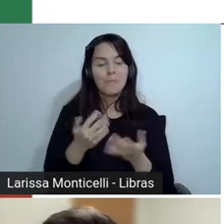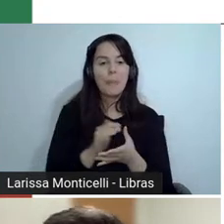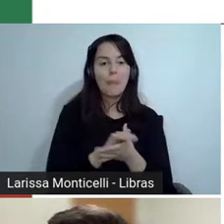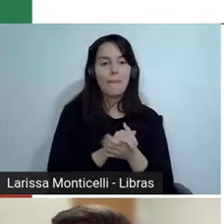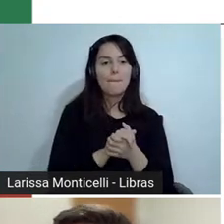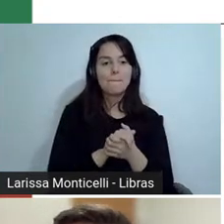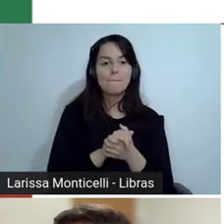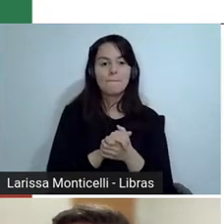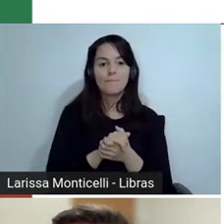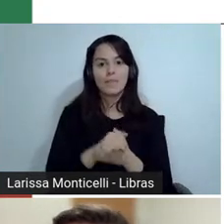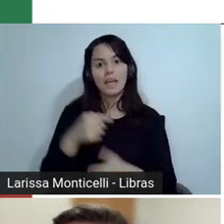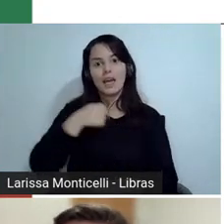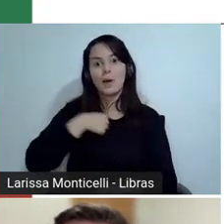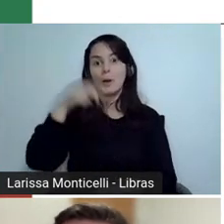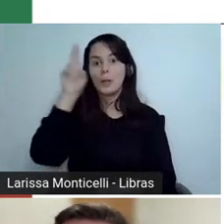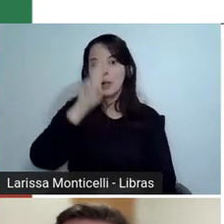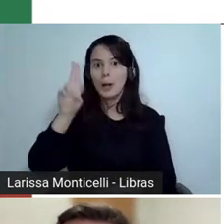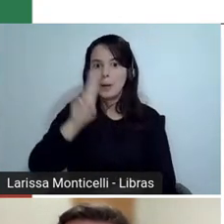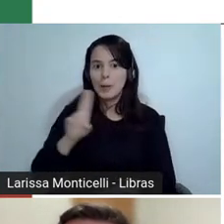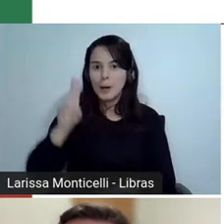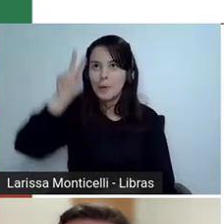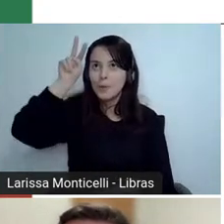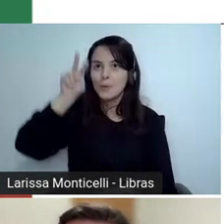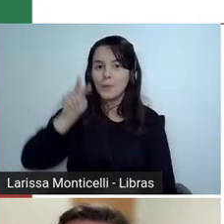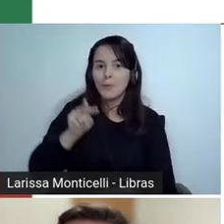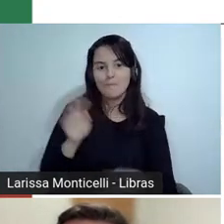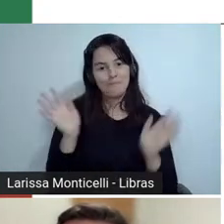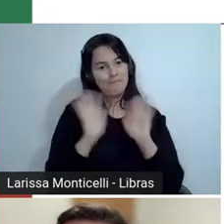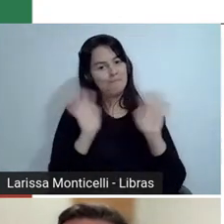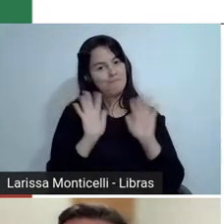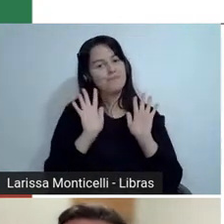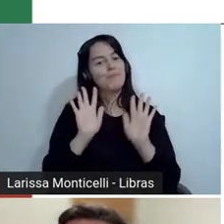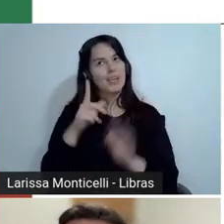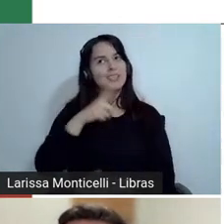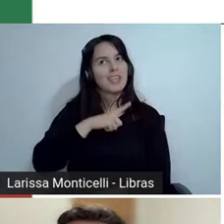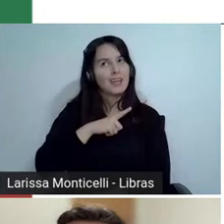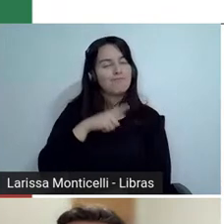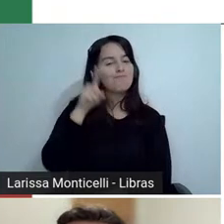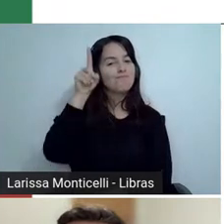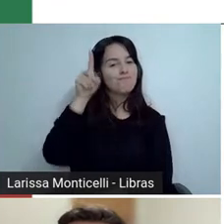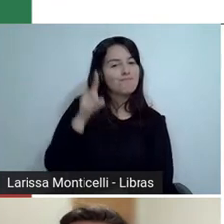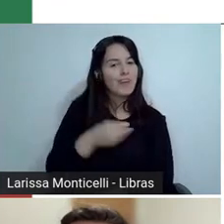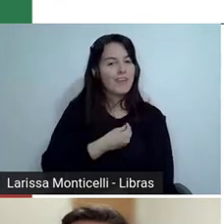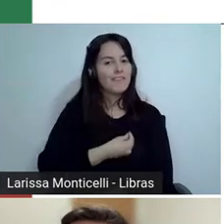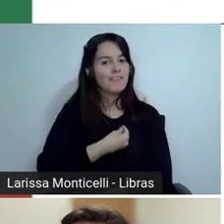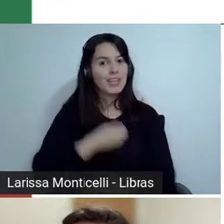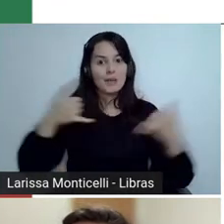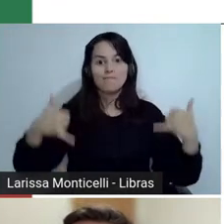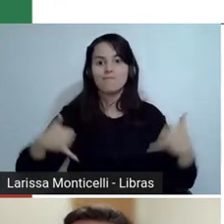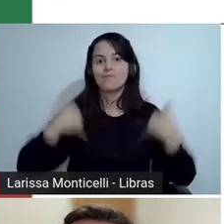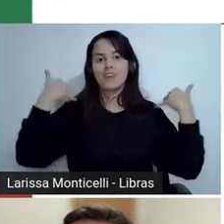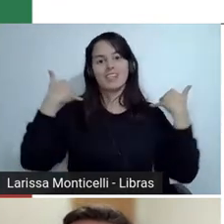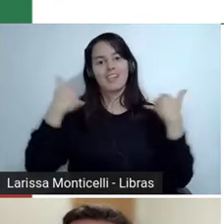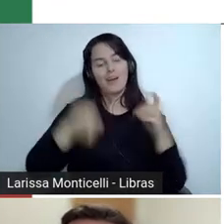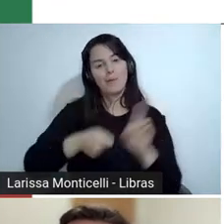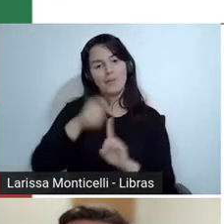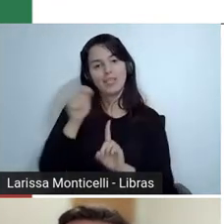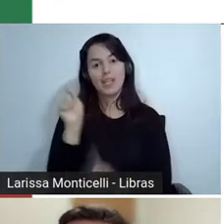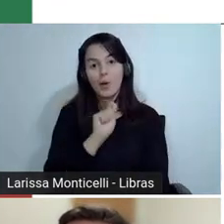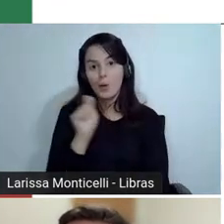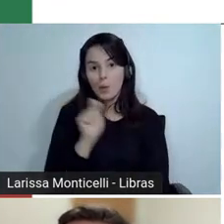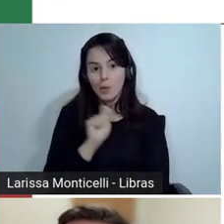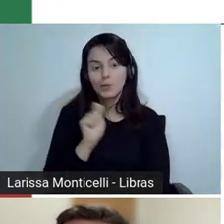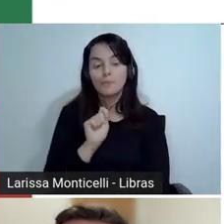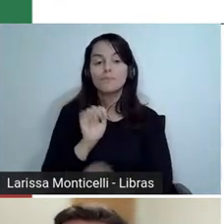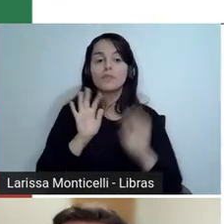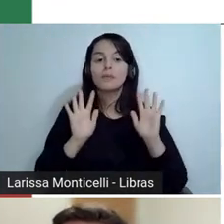não vou citar nomes aqui, mas temos colegas aqui, né, que fizeram aniversário. Eu quero parar um pouquinho só para ler